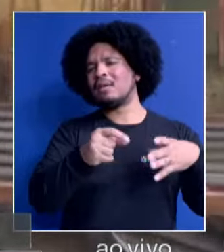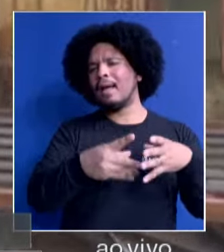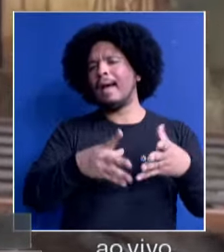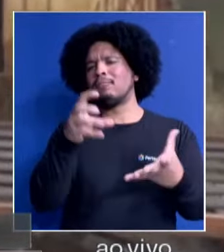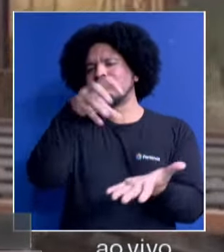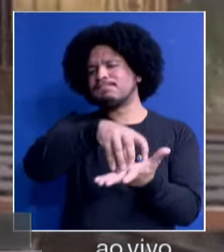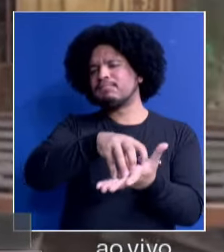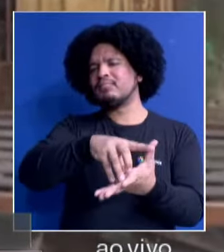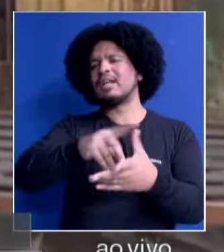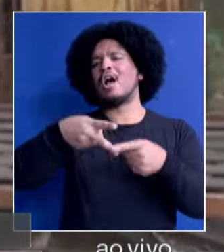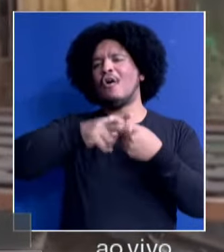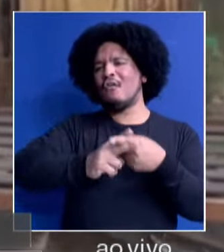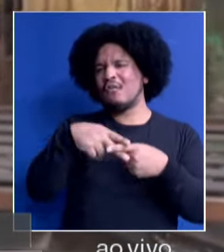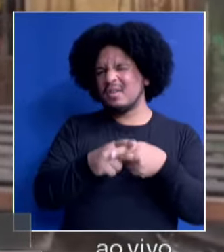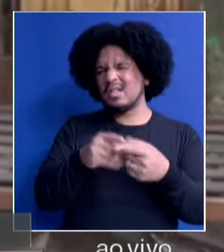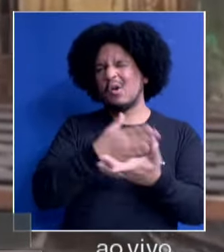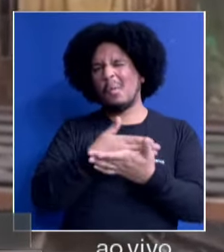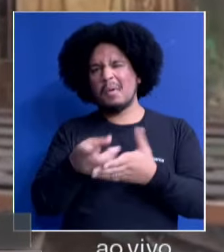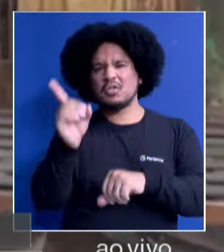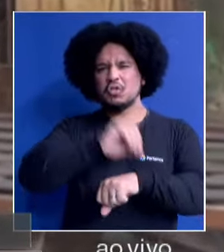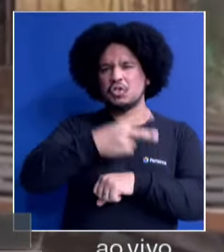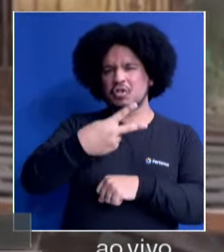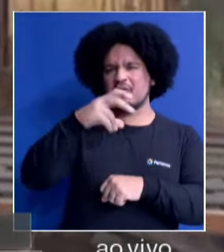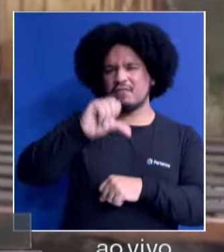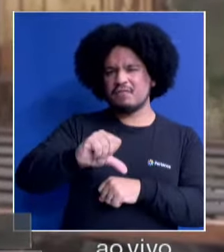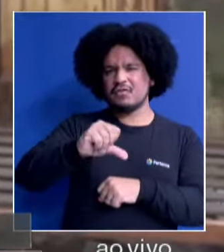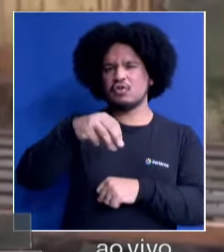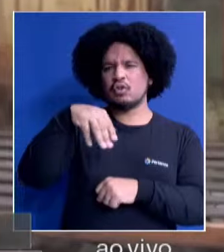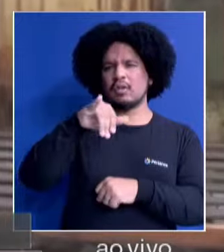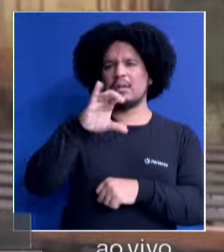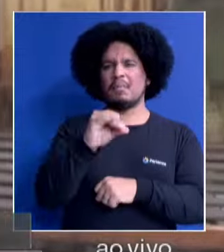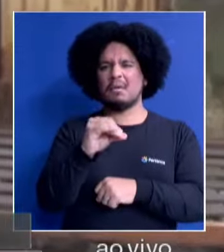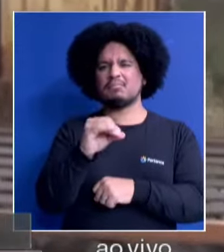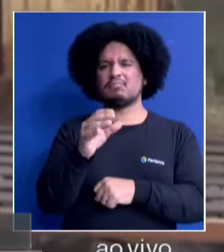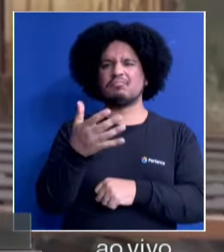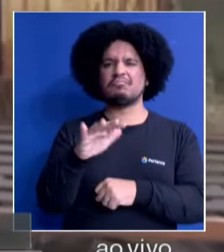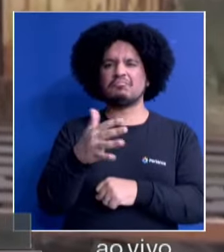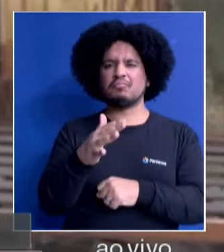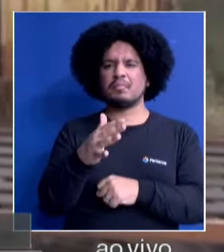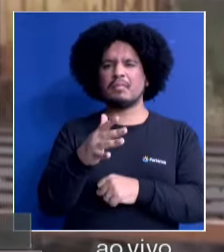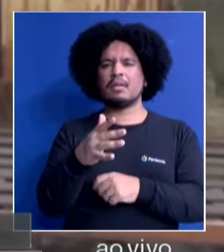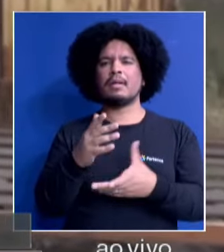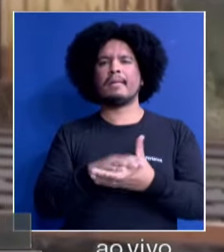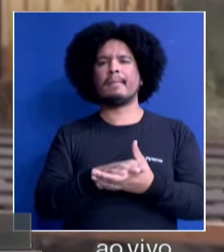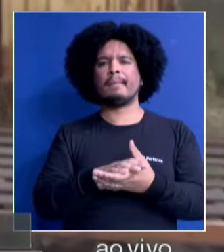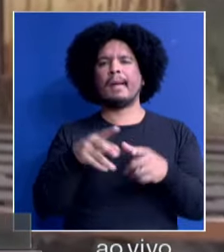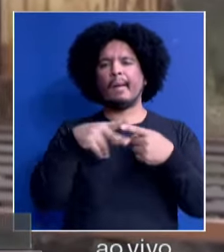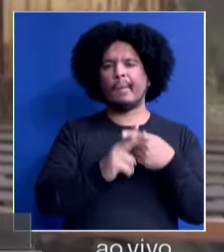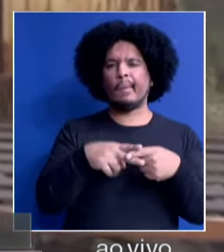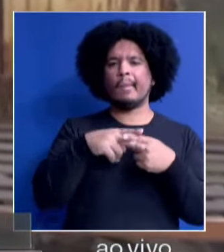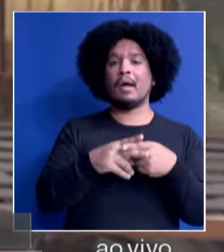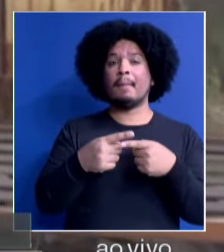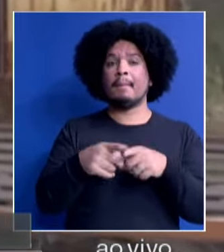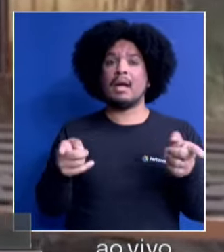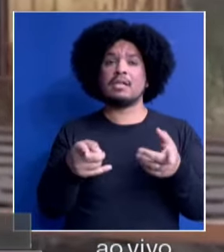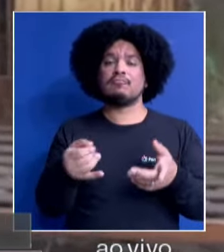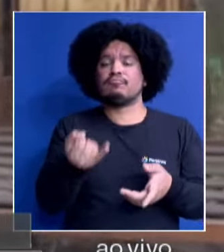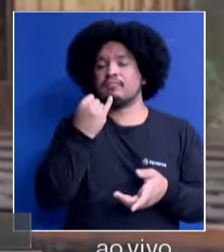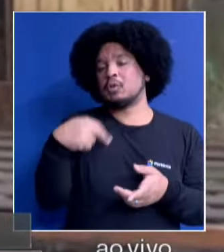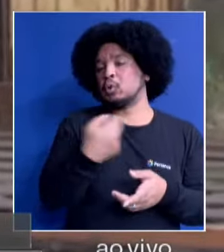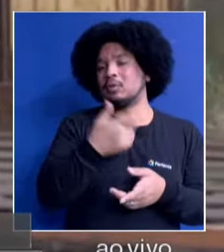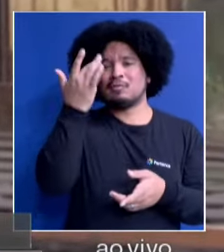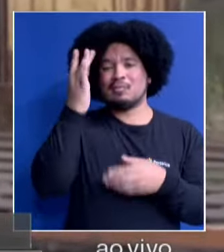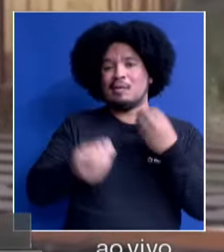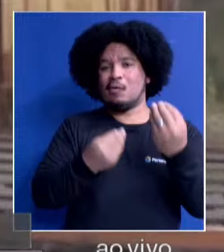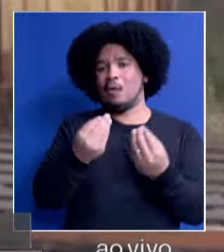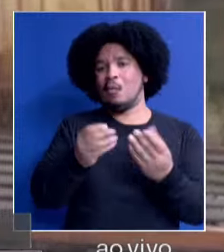desde o dia 29 para arrumar. Só que, infelizmente, a gente não sabe como